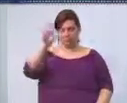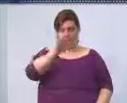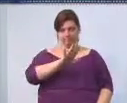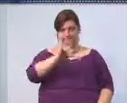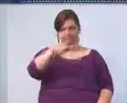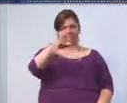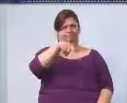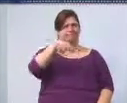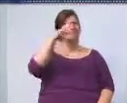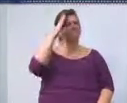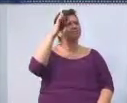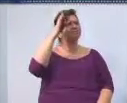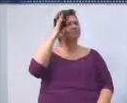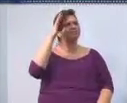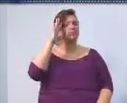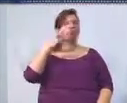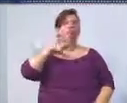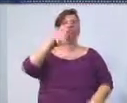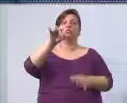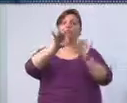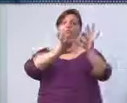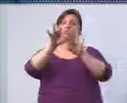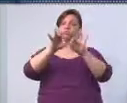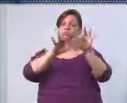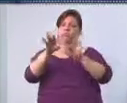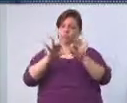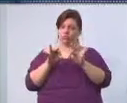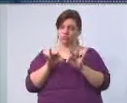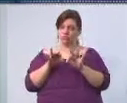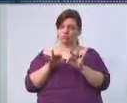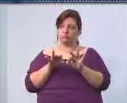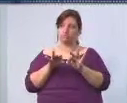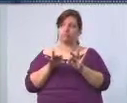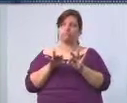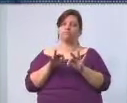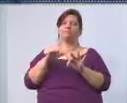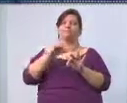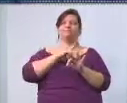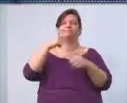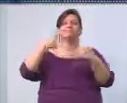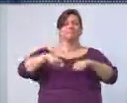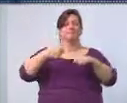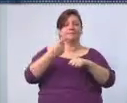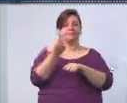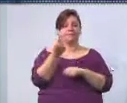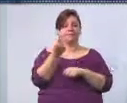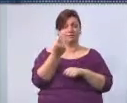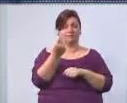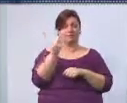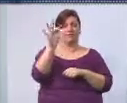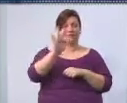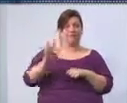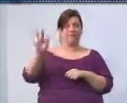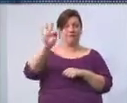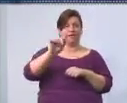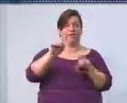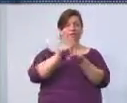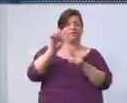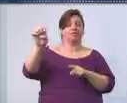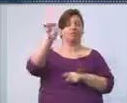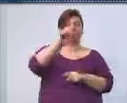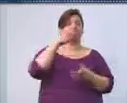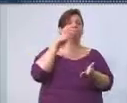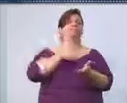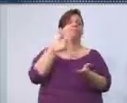uma ideia, todos os projetos e programas implementados que envolvam recursos estaduais ou federais obrigatoriamente